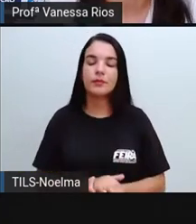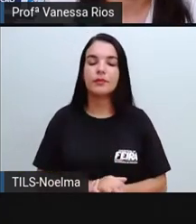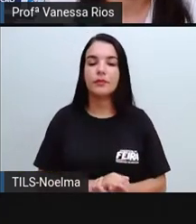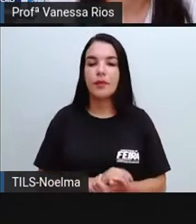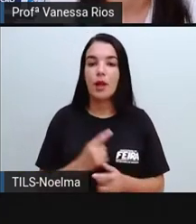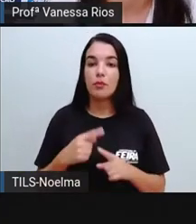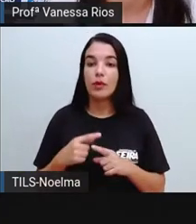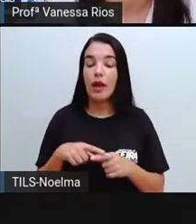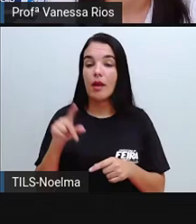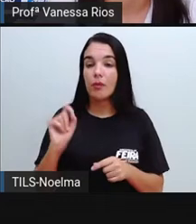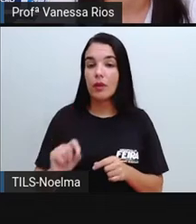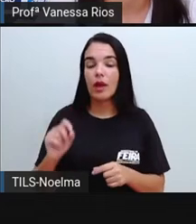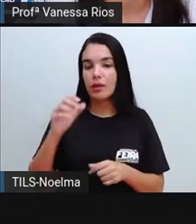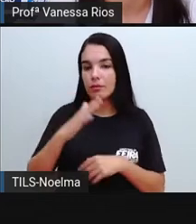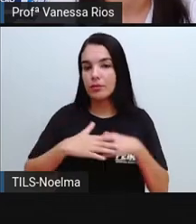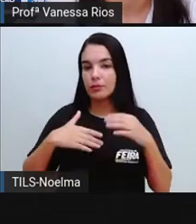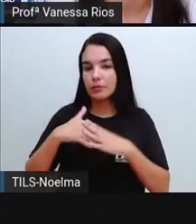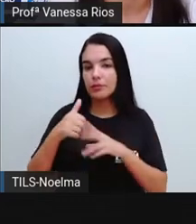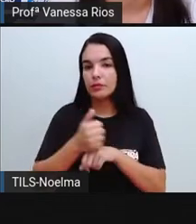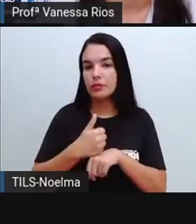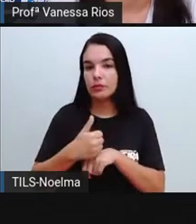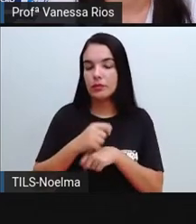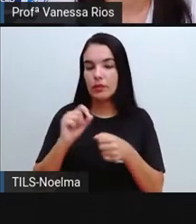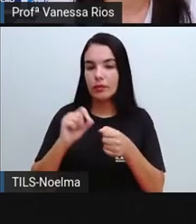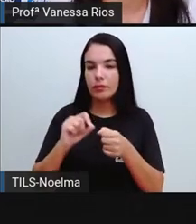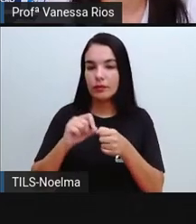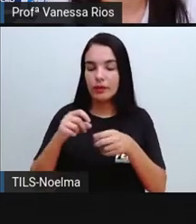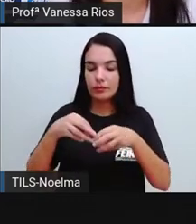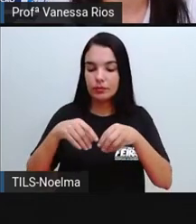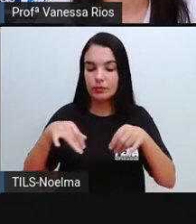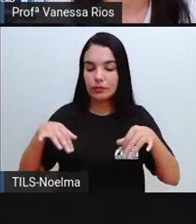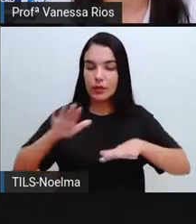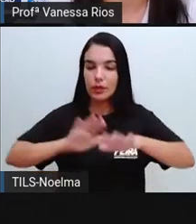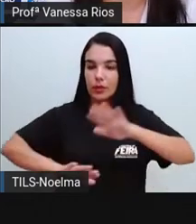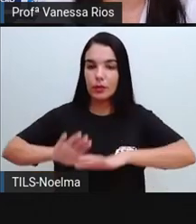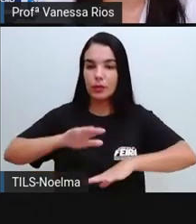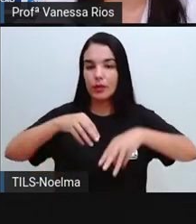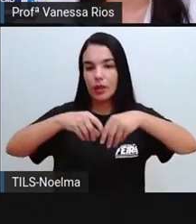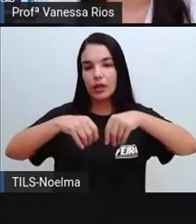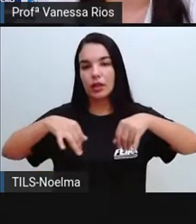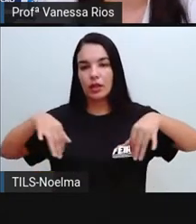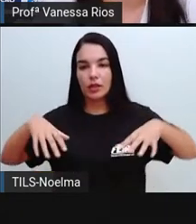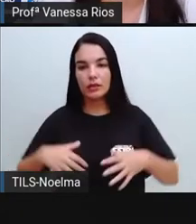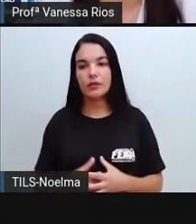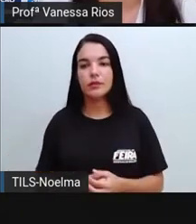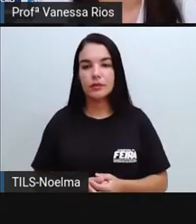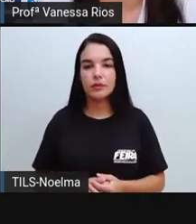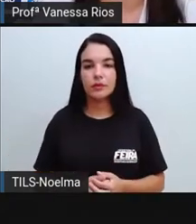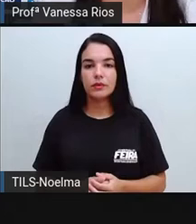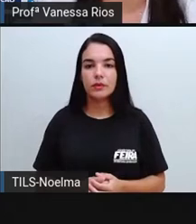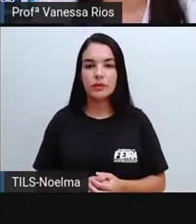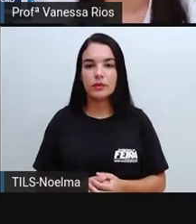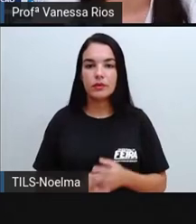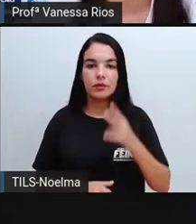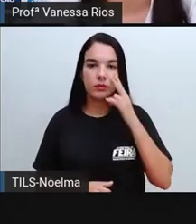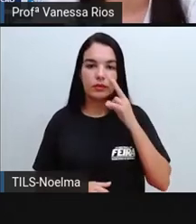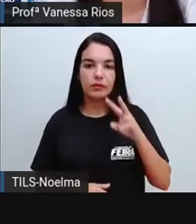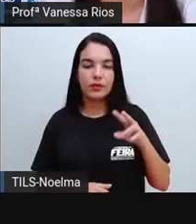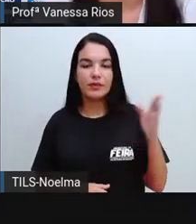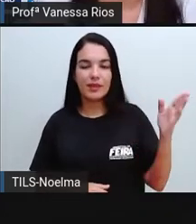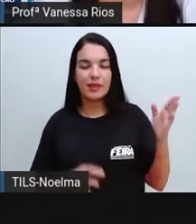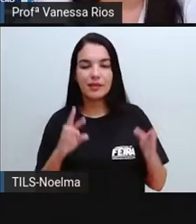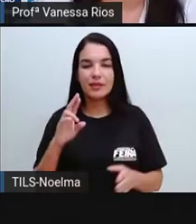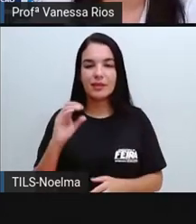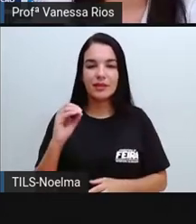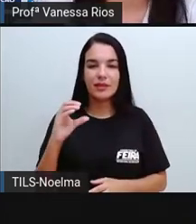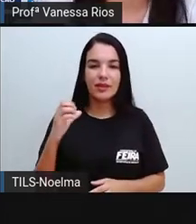desenvolve as atividades da agricultura. Nesta primeira imagem aí, para a gente observar, para colocar a imagem de uma roça,